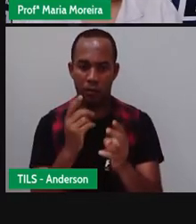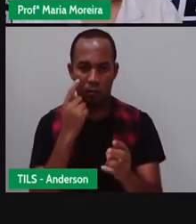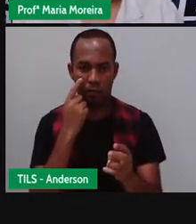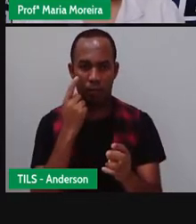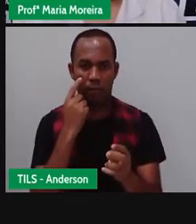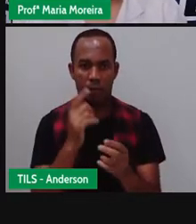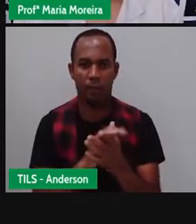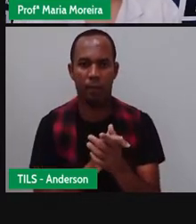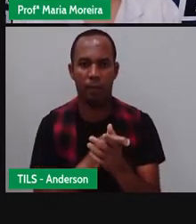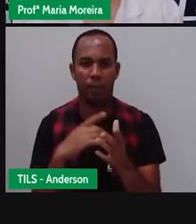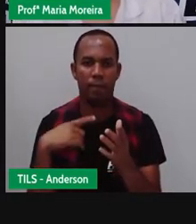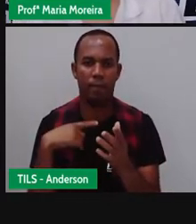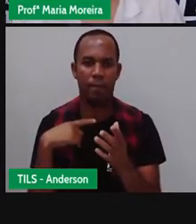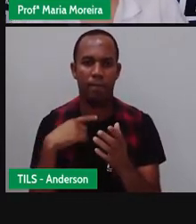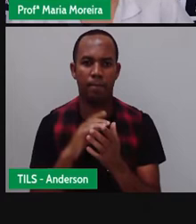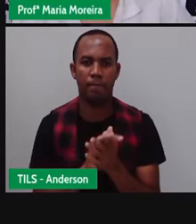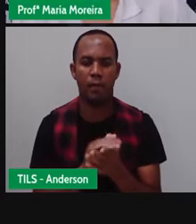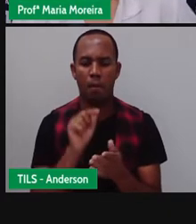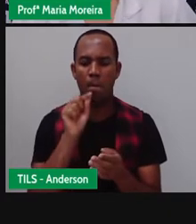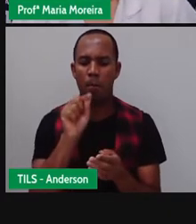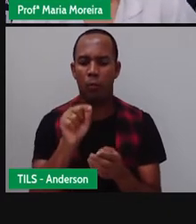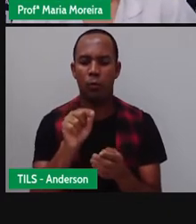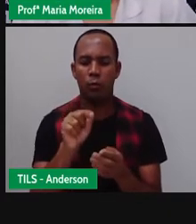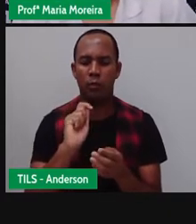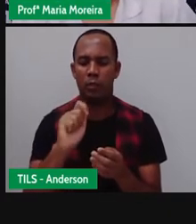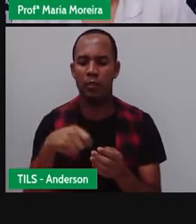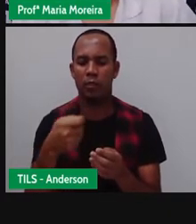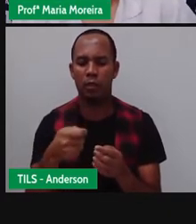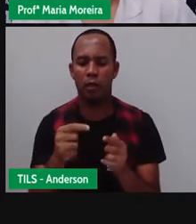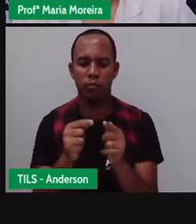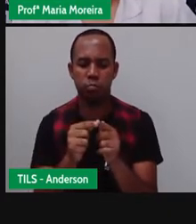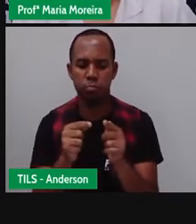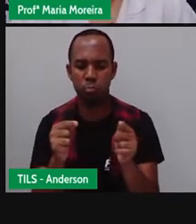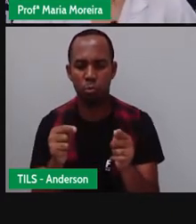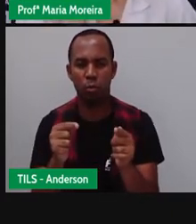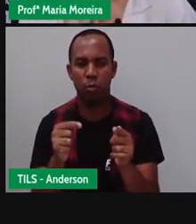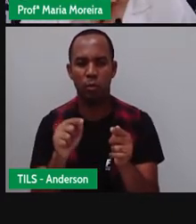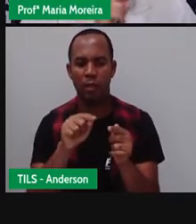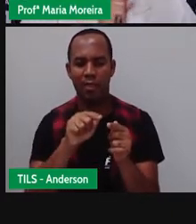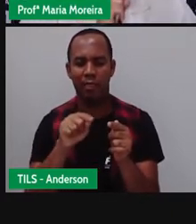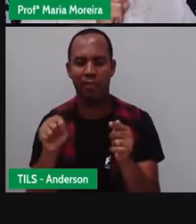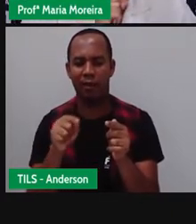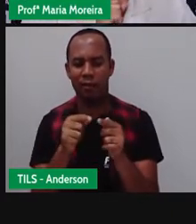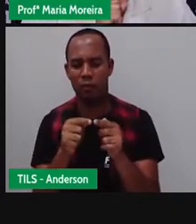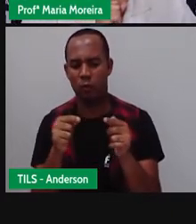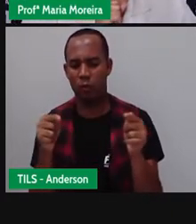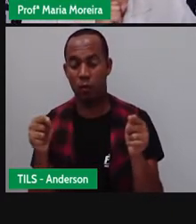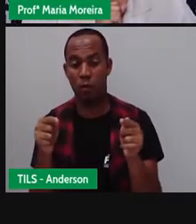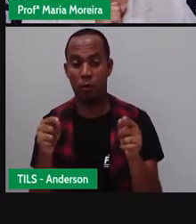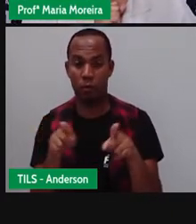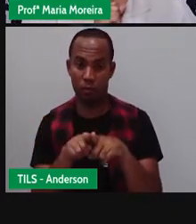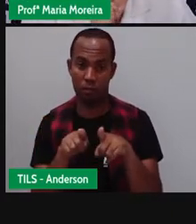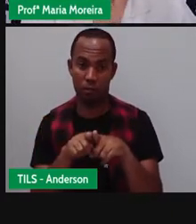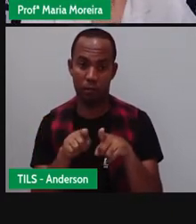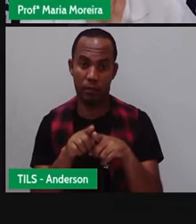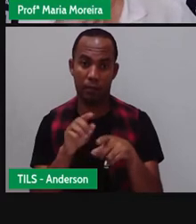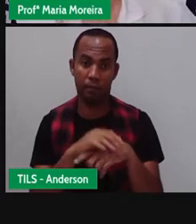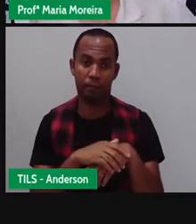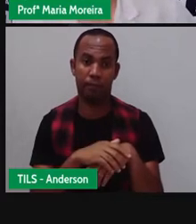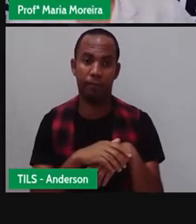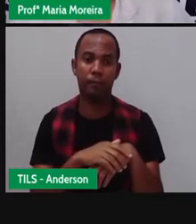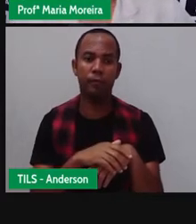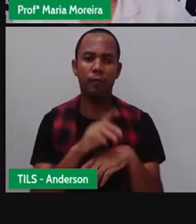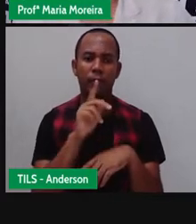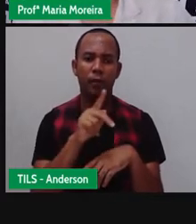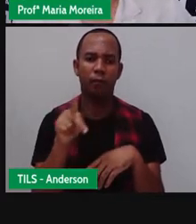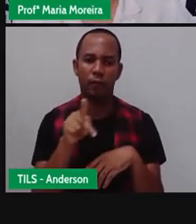inclusive, a legenda. O ponto é um sinal curto e o traço é um sinal longo. Mas tem um outro detalhe aqui. A